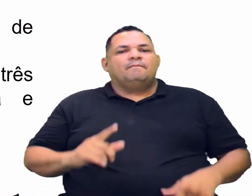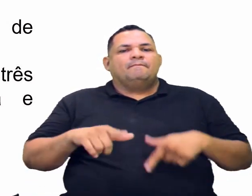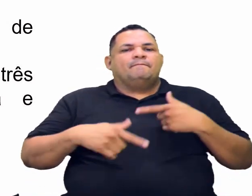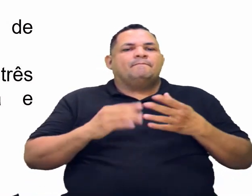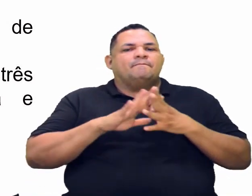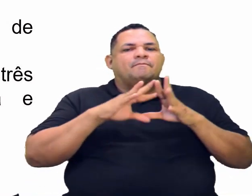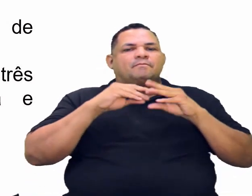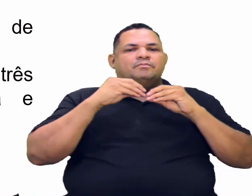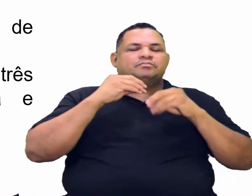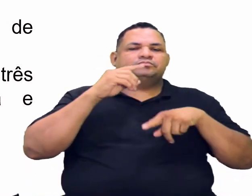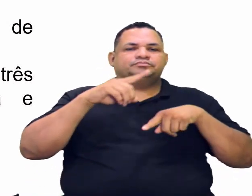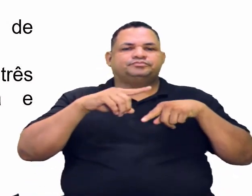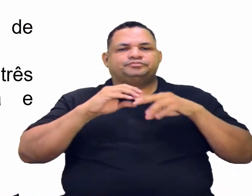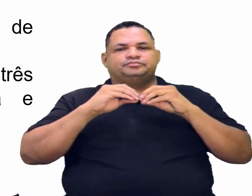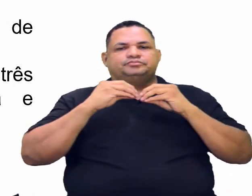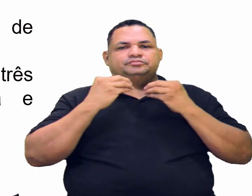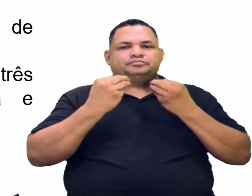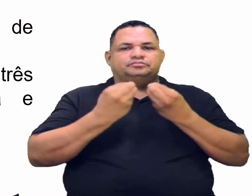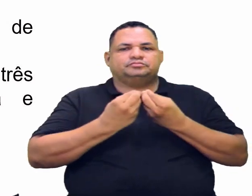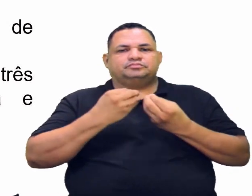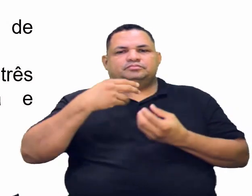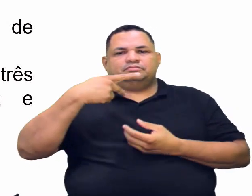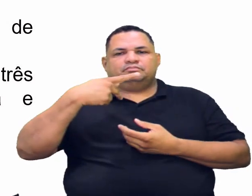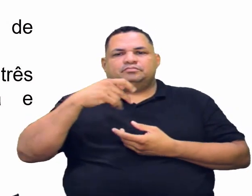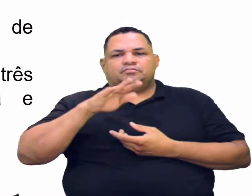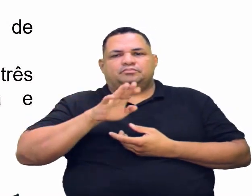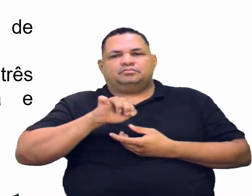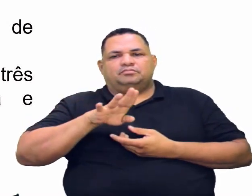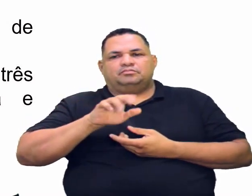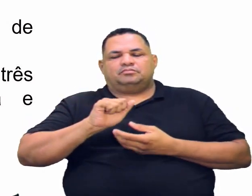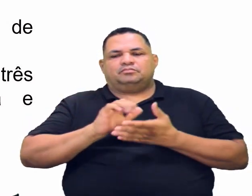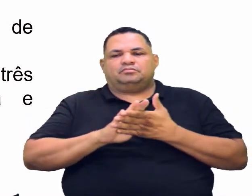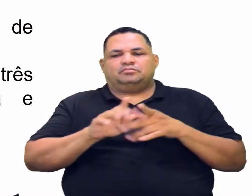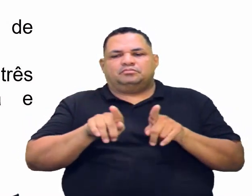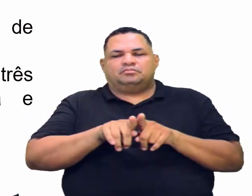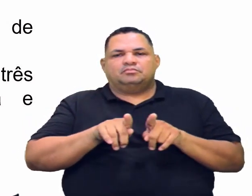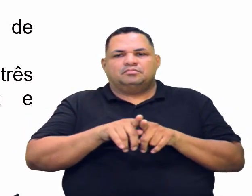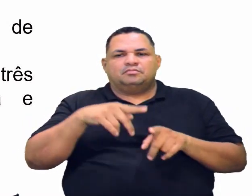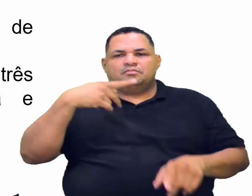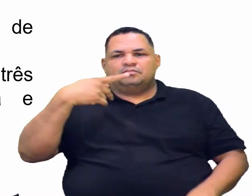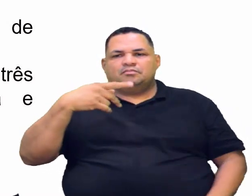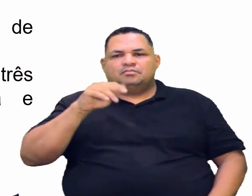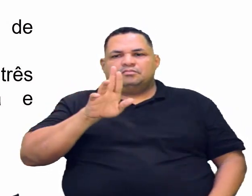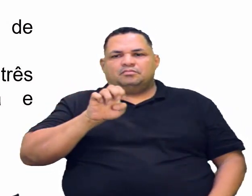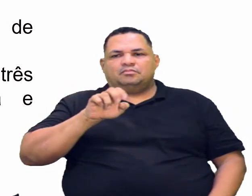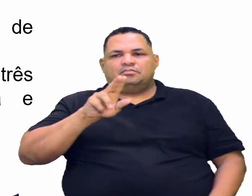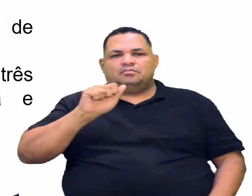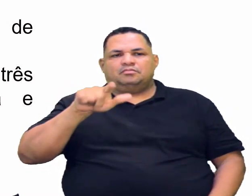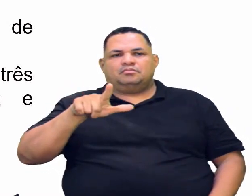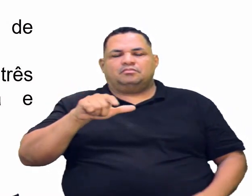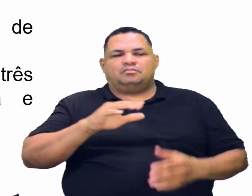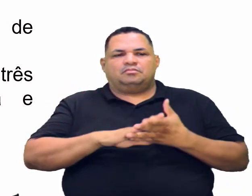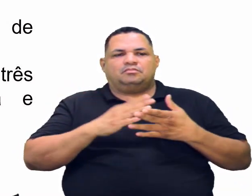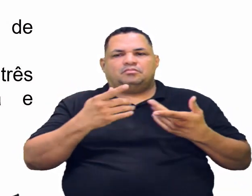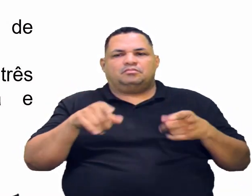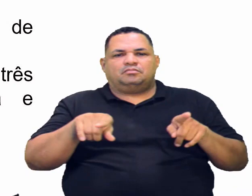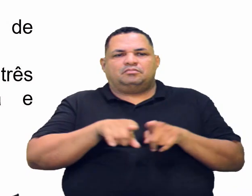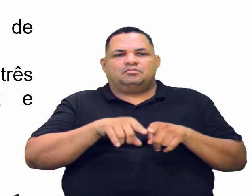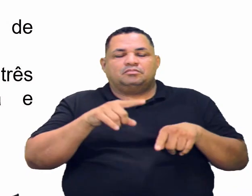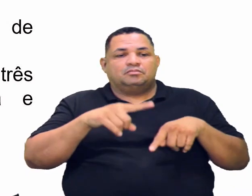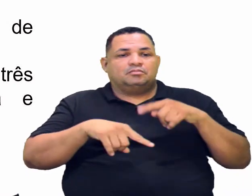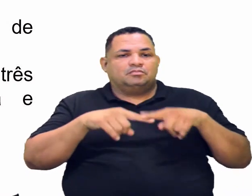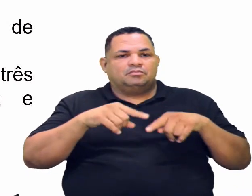produziu os compostos propanona, propanal, como